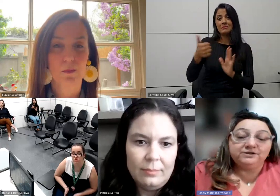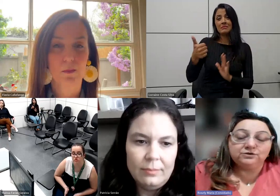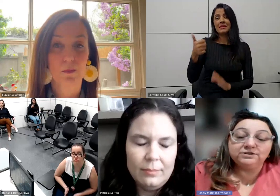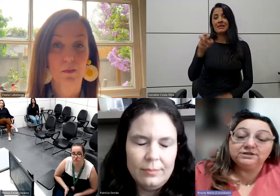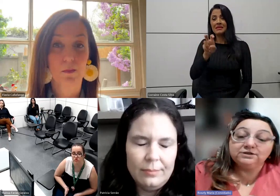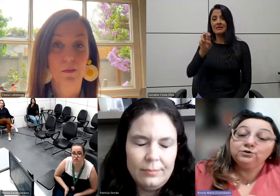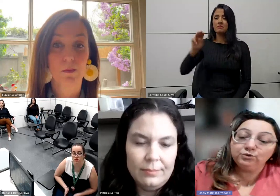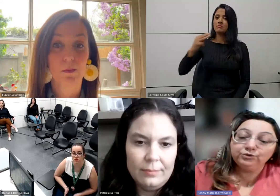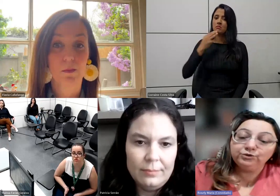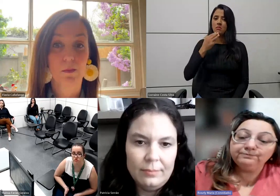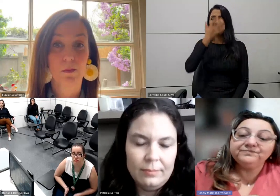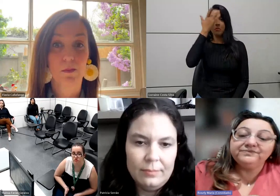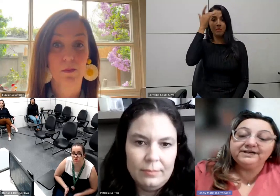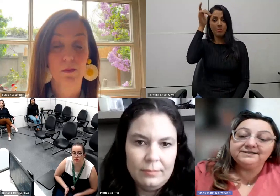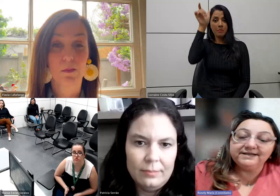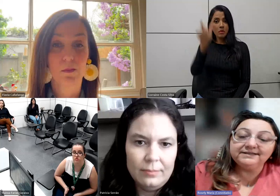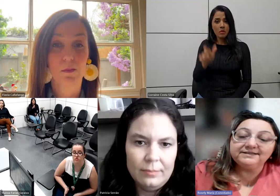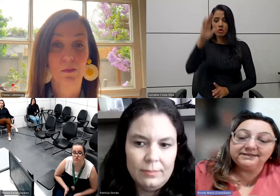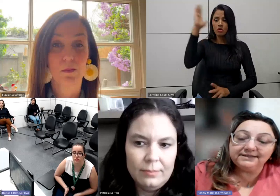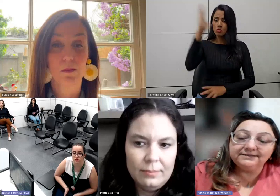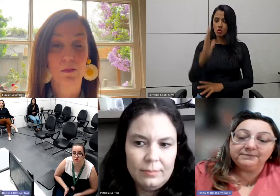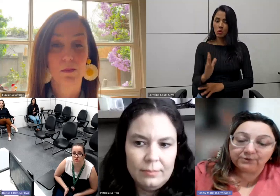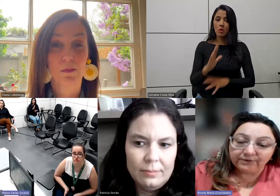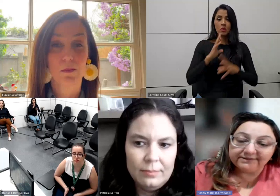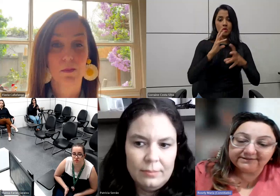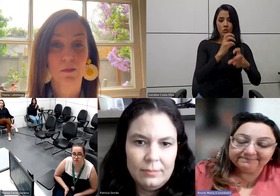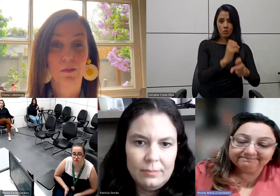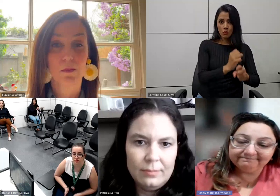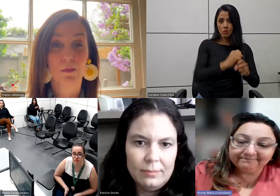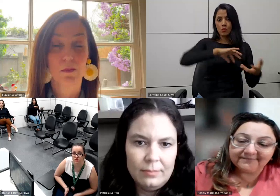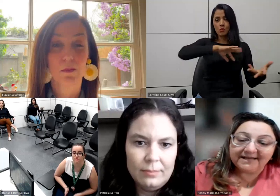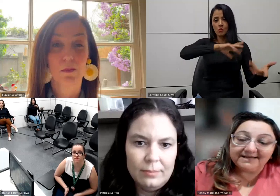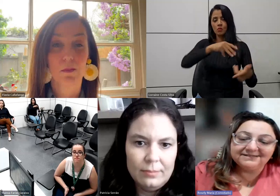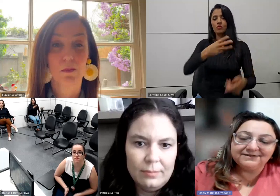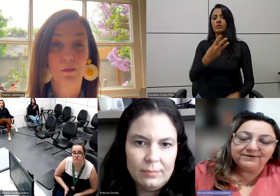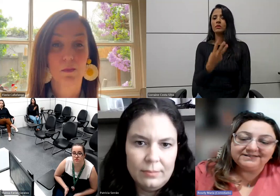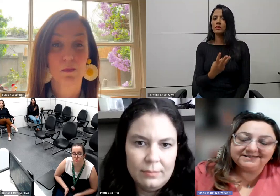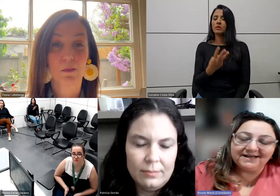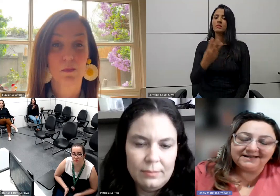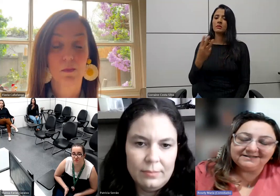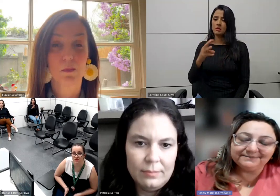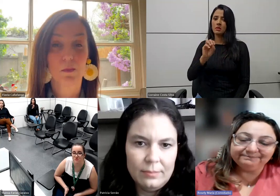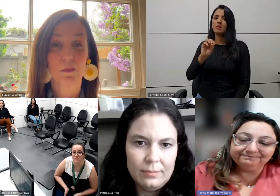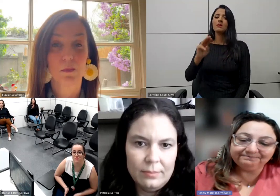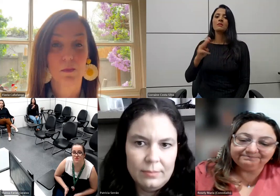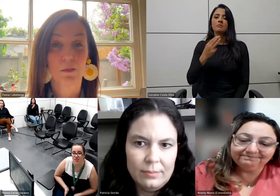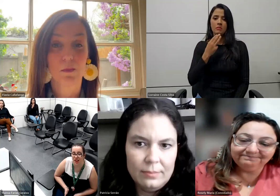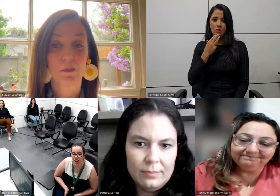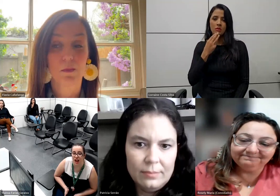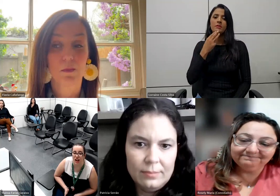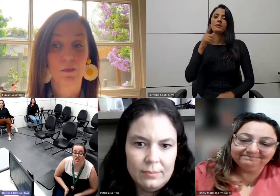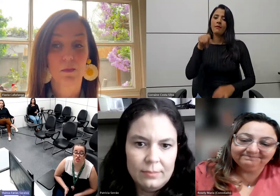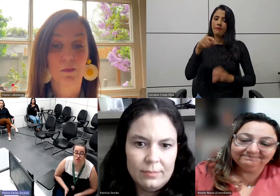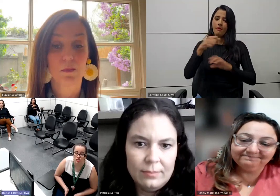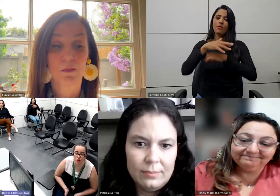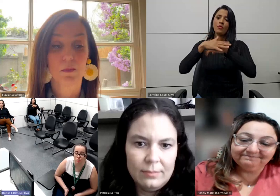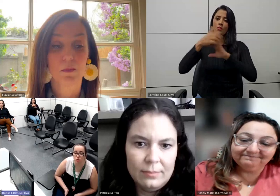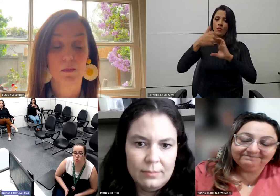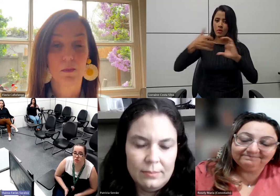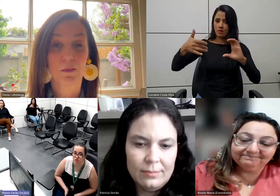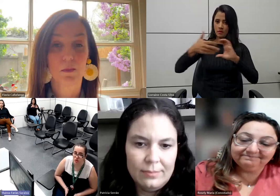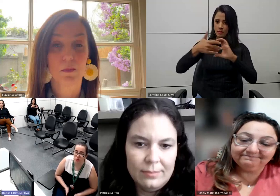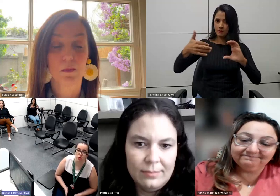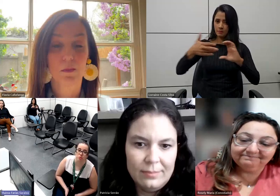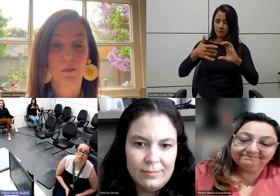brasileiros, pessoas. No mundo, 330 milhões. Essas são as doenças raras. É, gente,